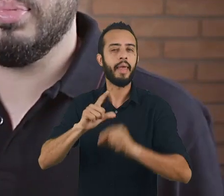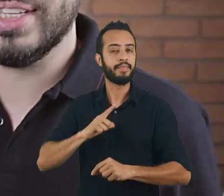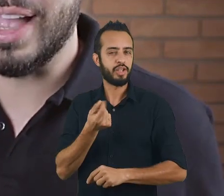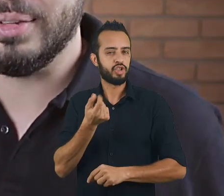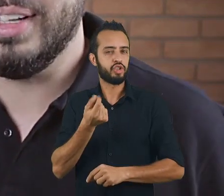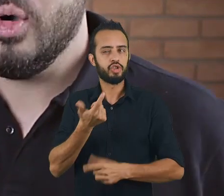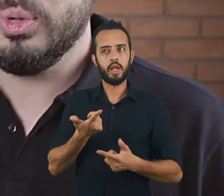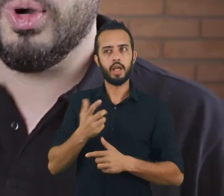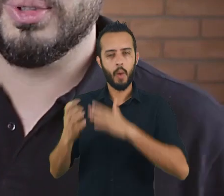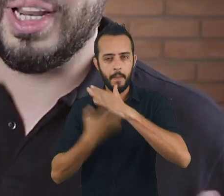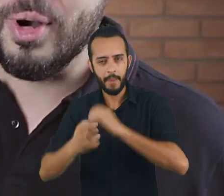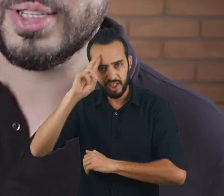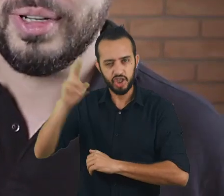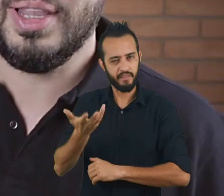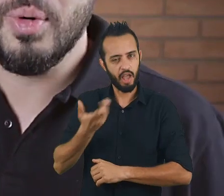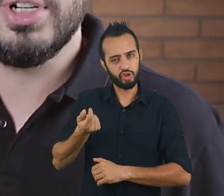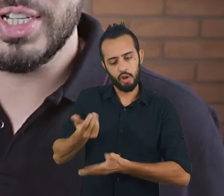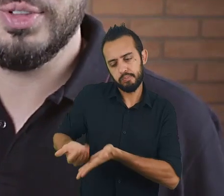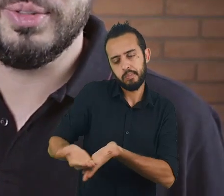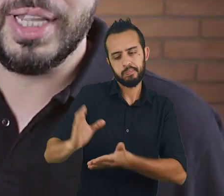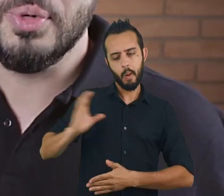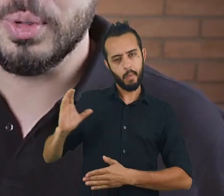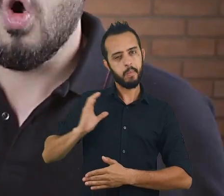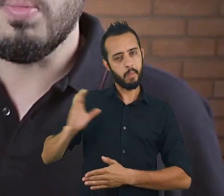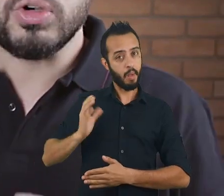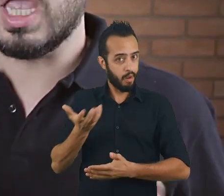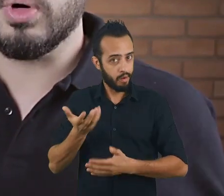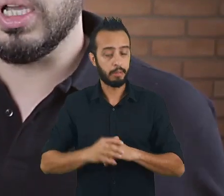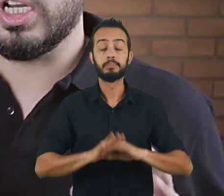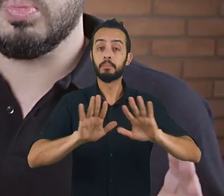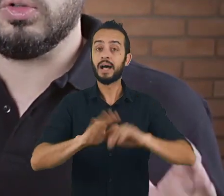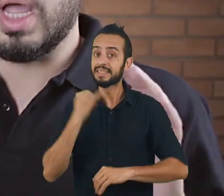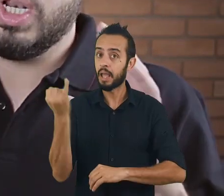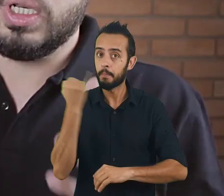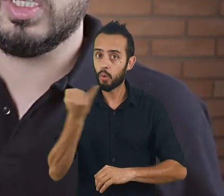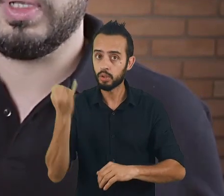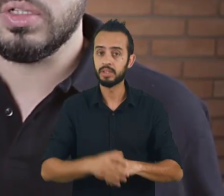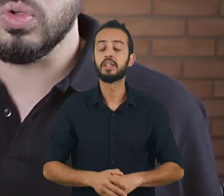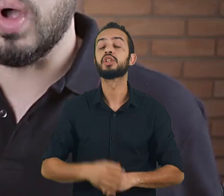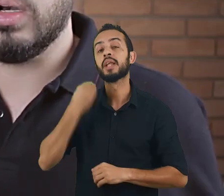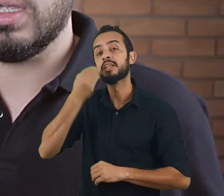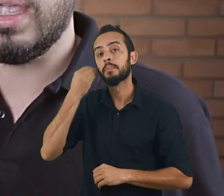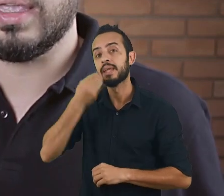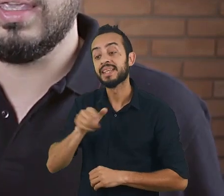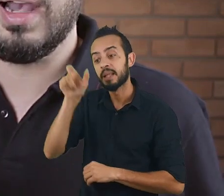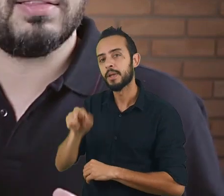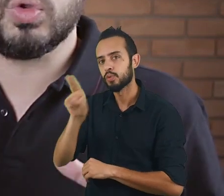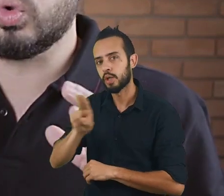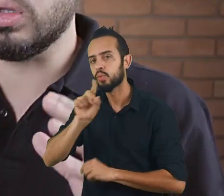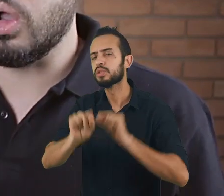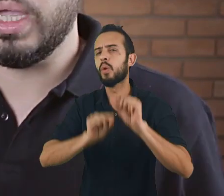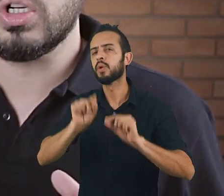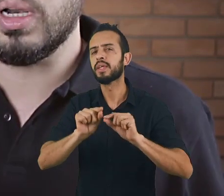para o empresário. O dono do negócio tem como objetivo ter lucro. Uma coisa que é importante a respeito da melhoria da experiência do usuário é que